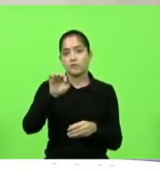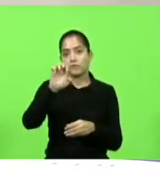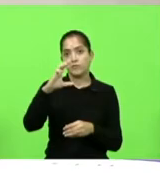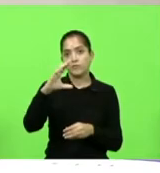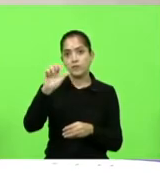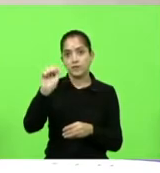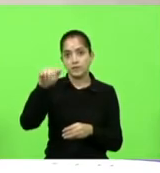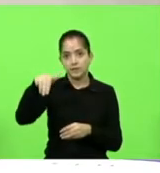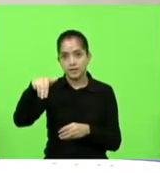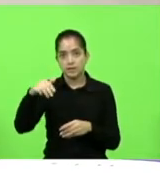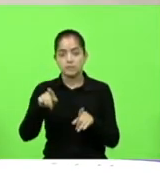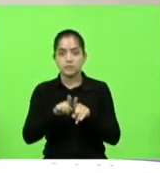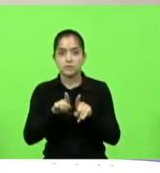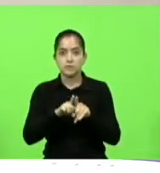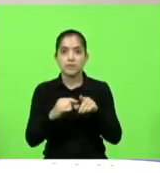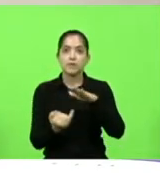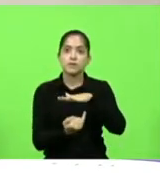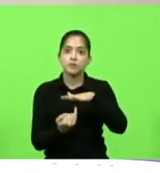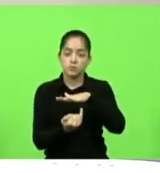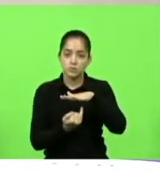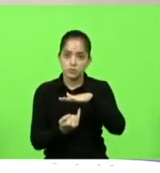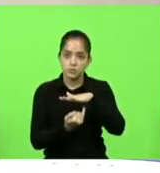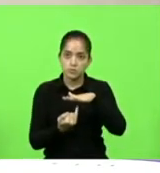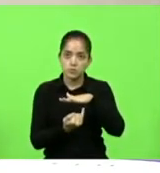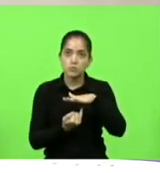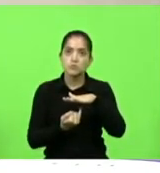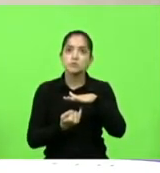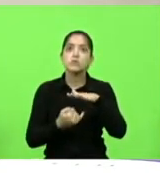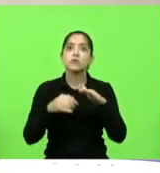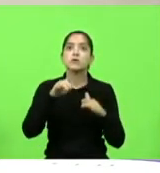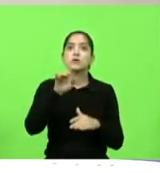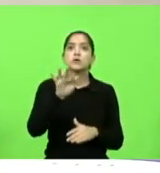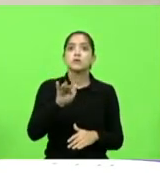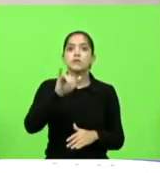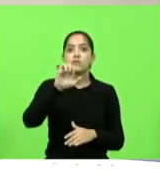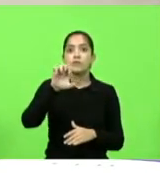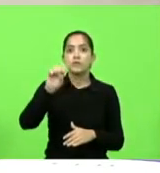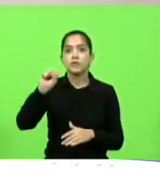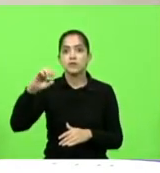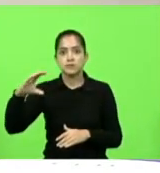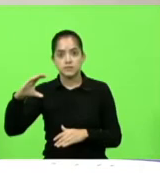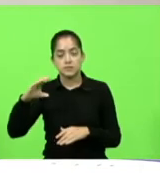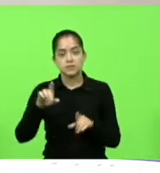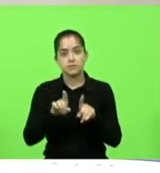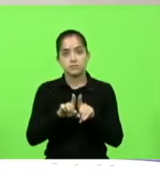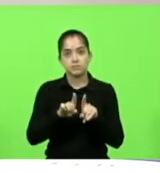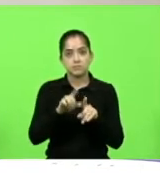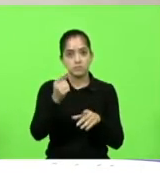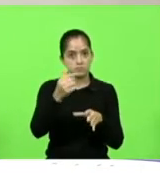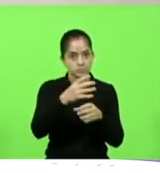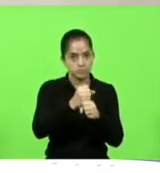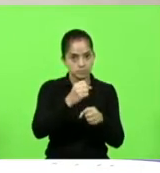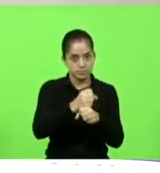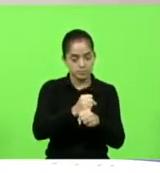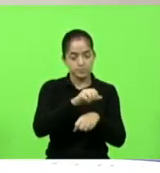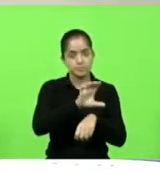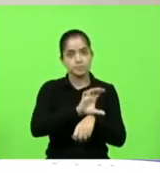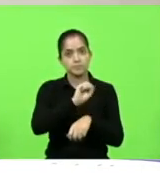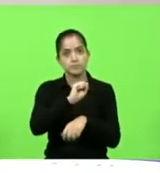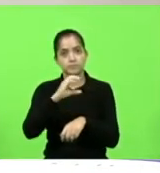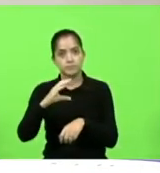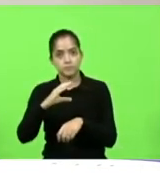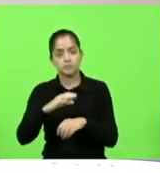Federação da Indústria do Estado de Santa Catarina, FIESC, Federação dos Contabilistas do Estado de Santa Catarina,